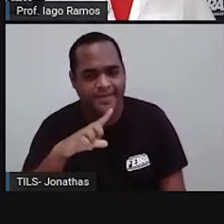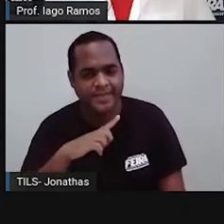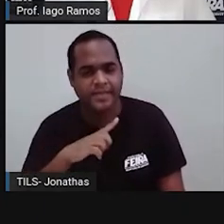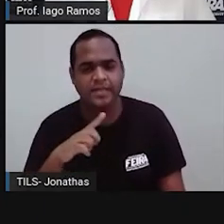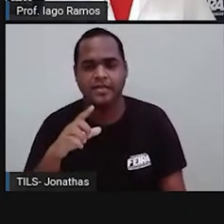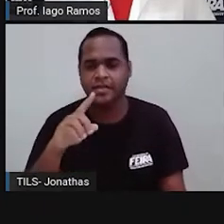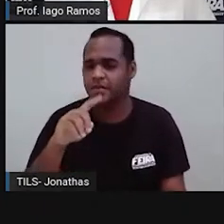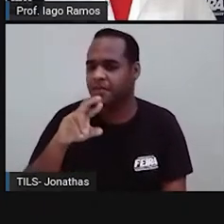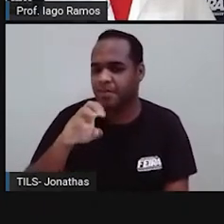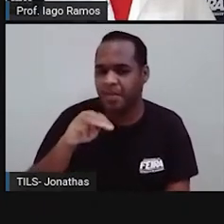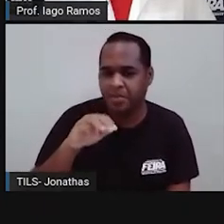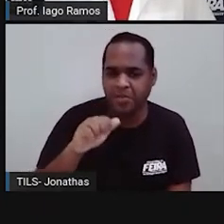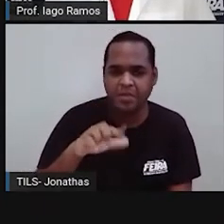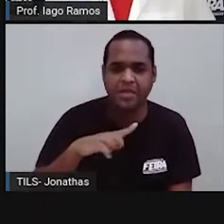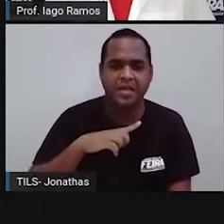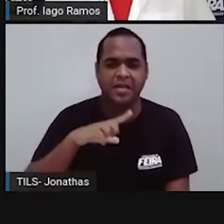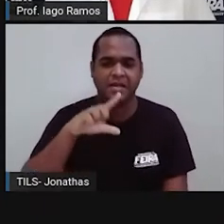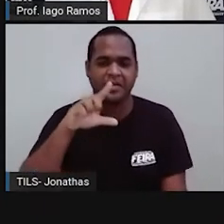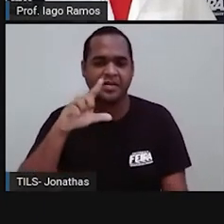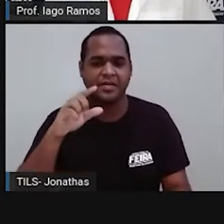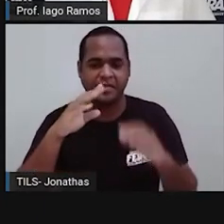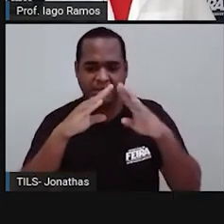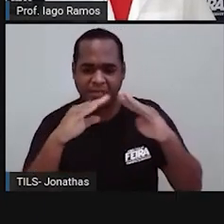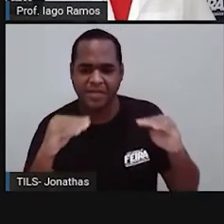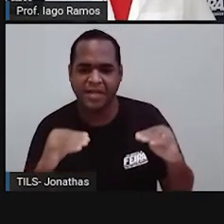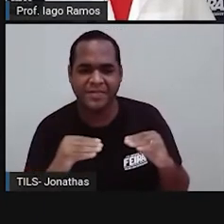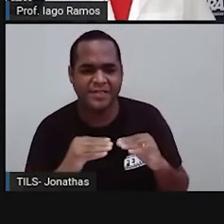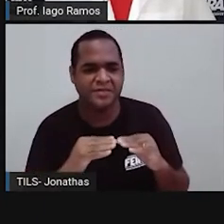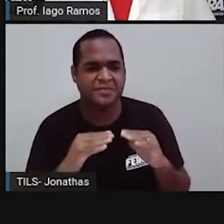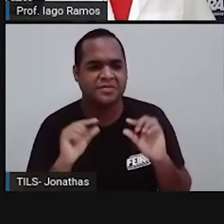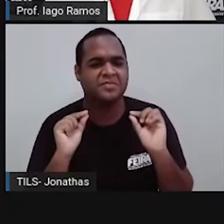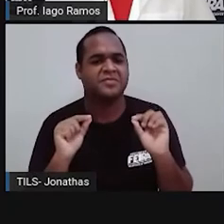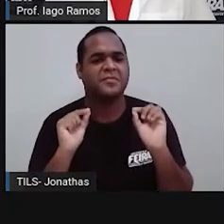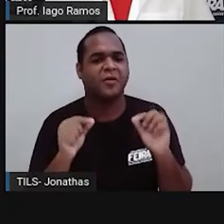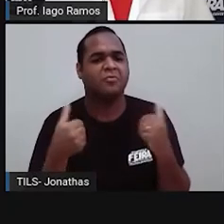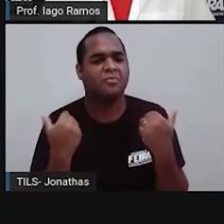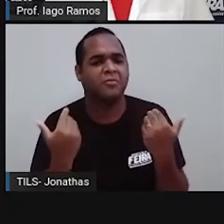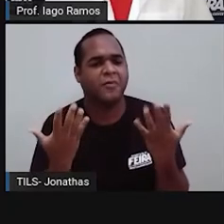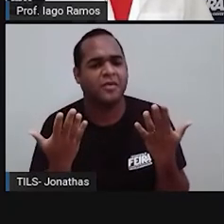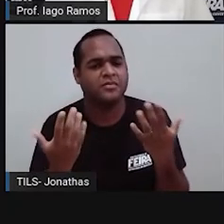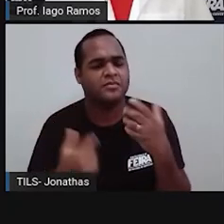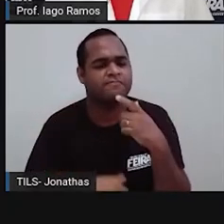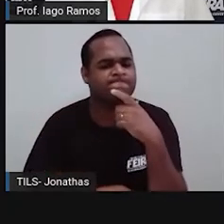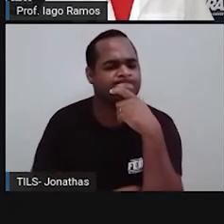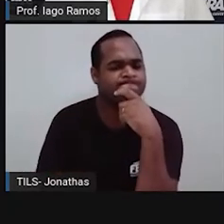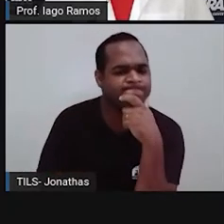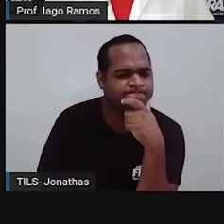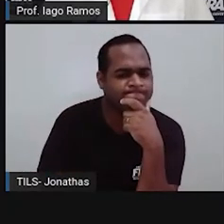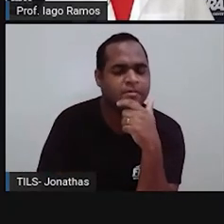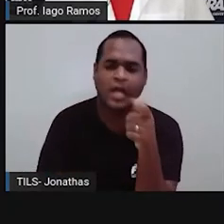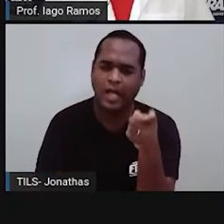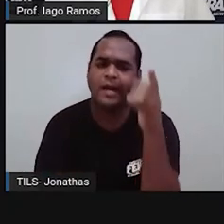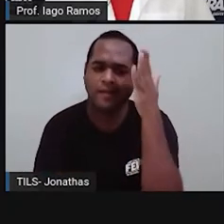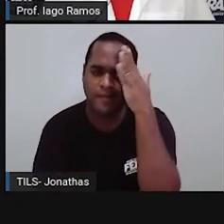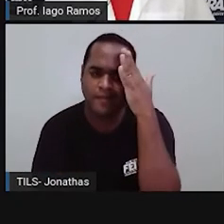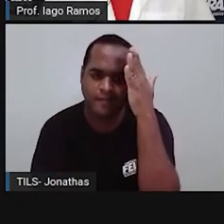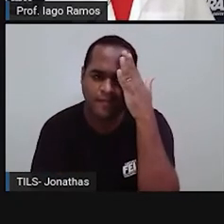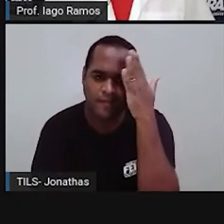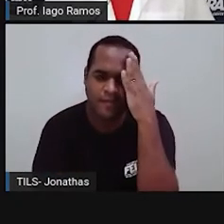Pisma. Pirâmide. Qual desses é? Bom, essa daí a gente já sabe, né?